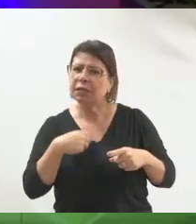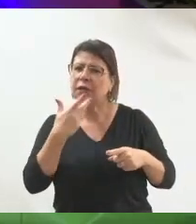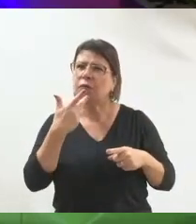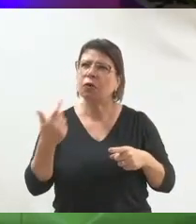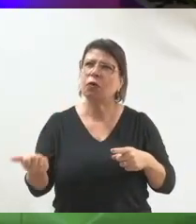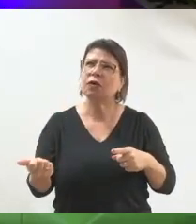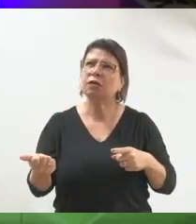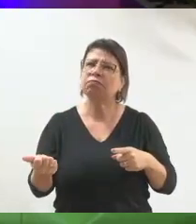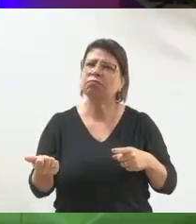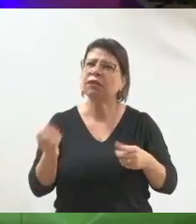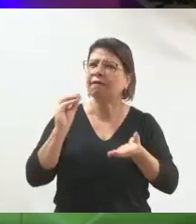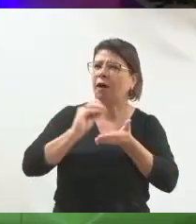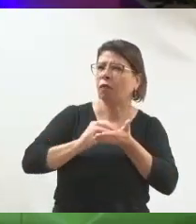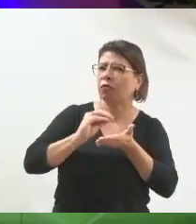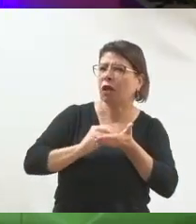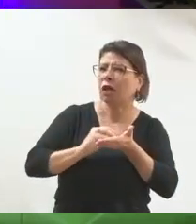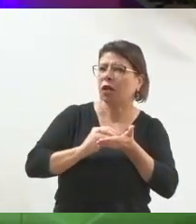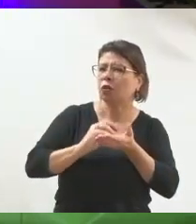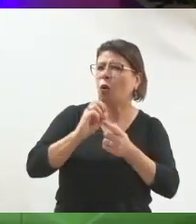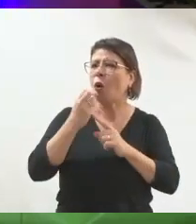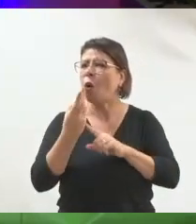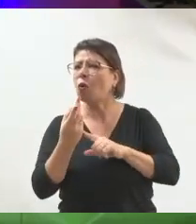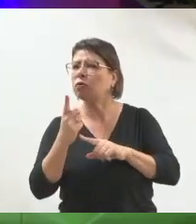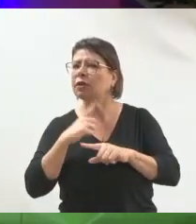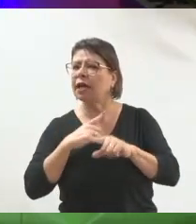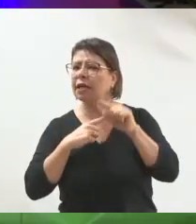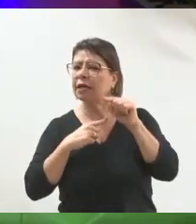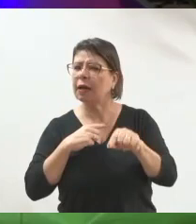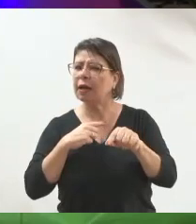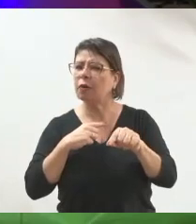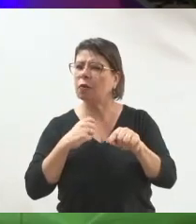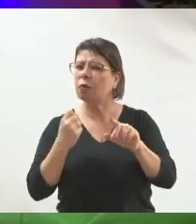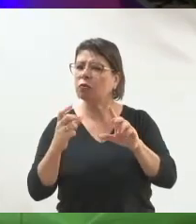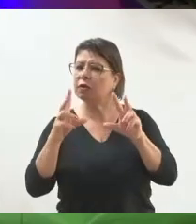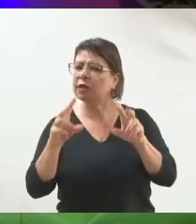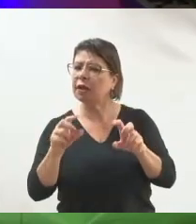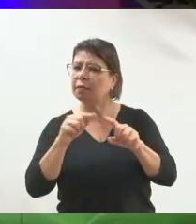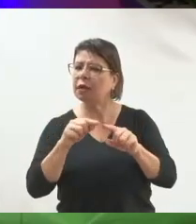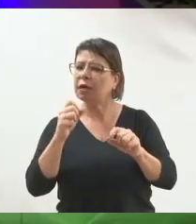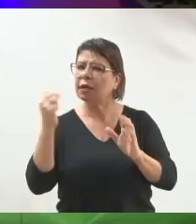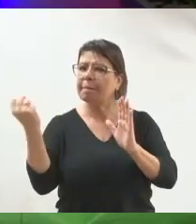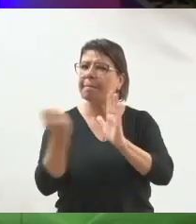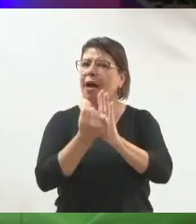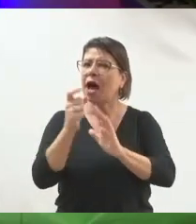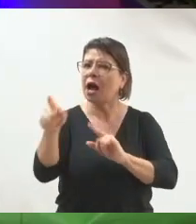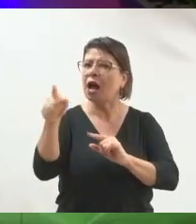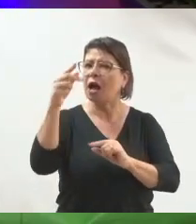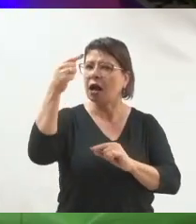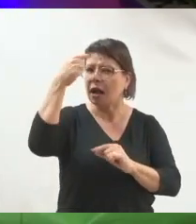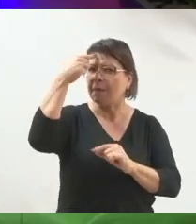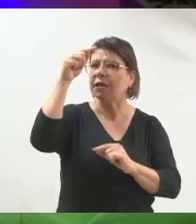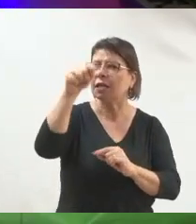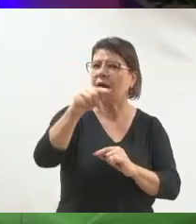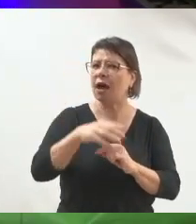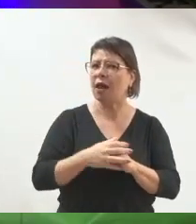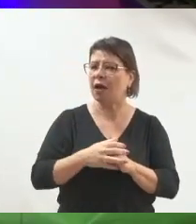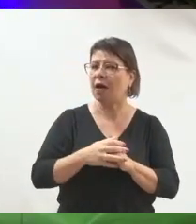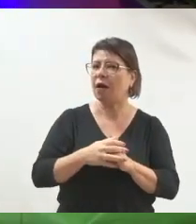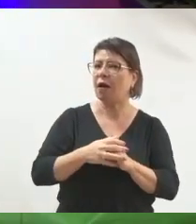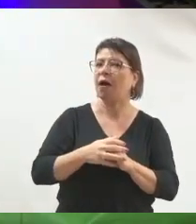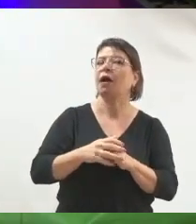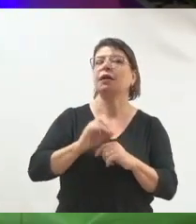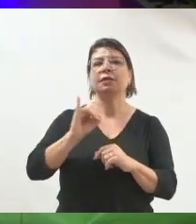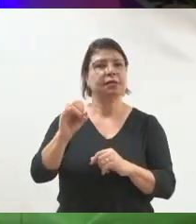falando que está na cabeça da pessoa com quem eu quero impactar? Se não tiver, coloque. E quanto mais